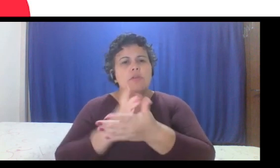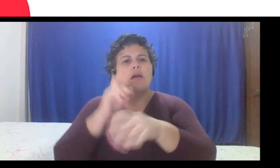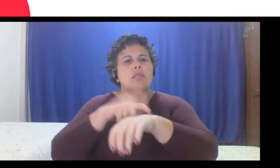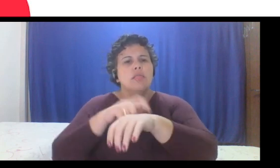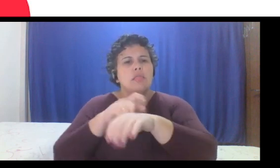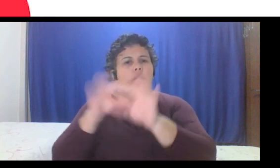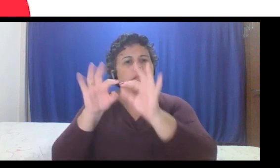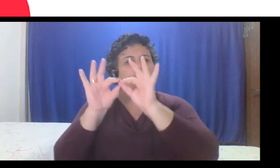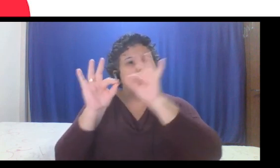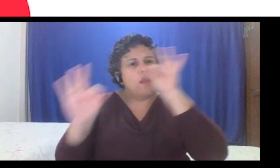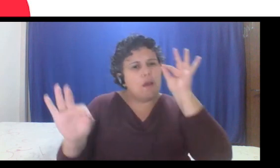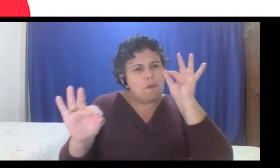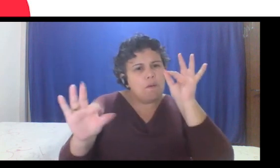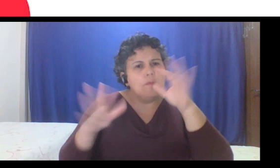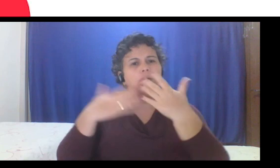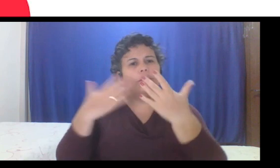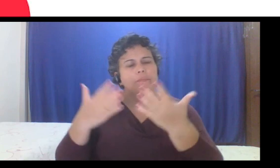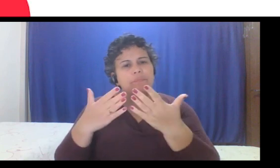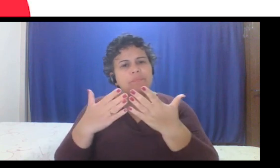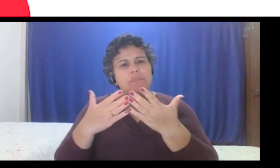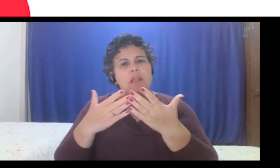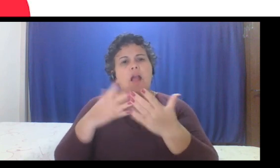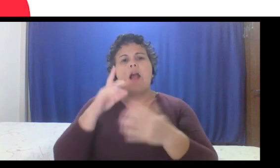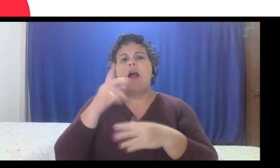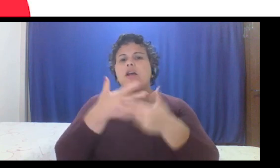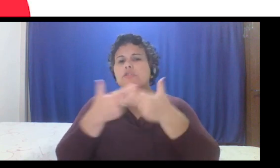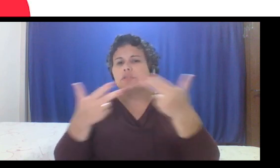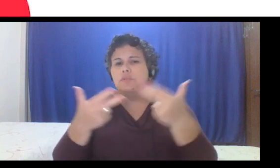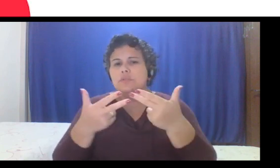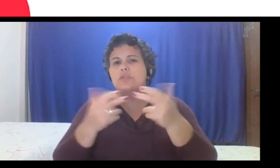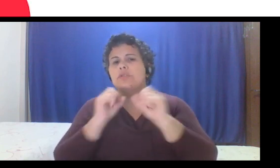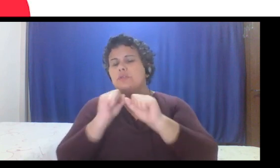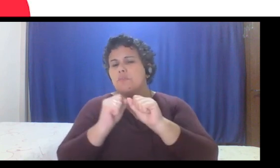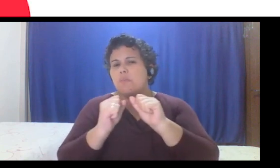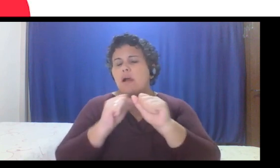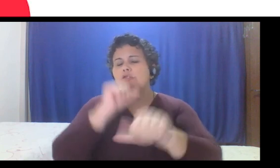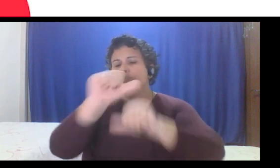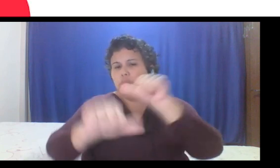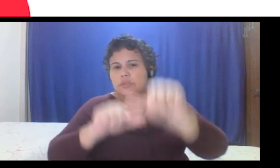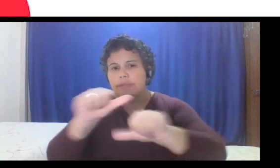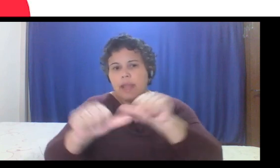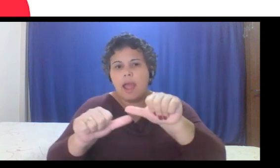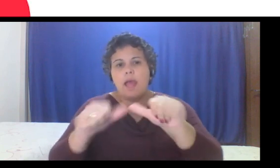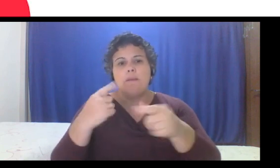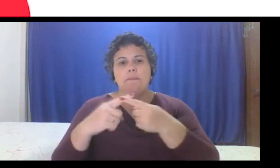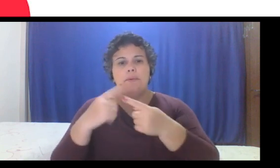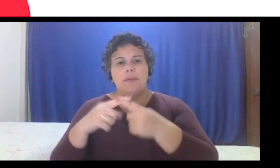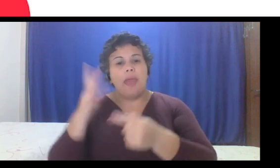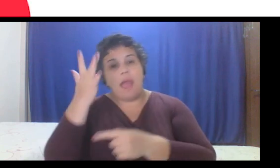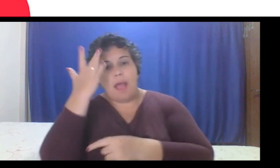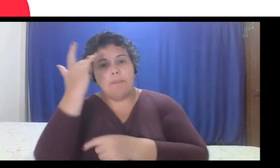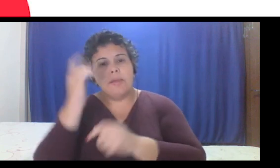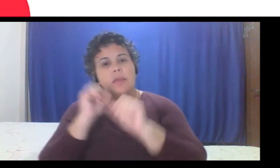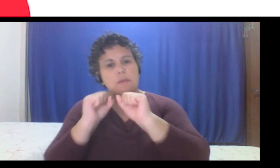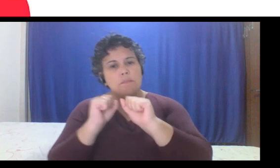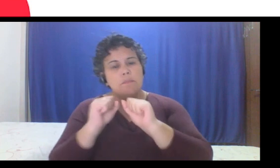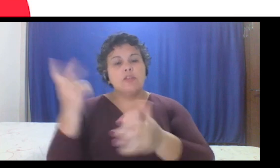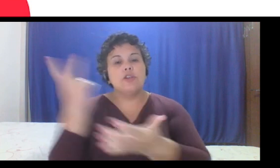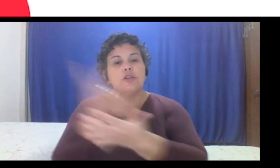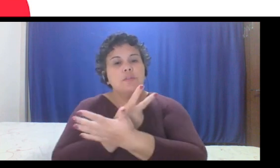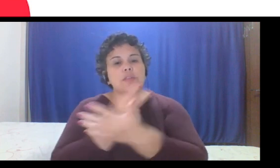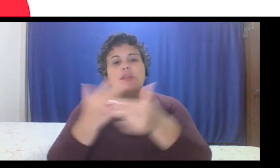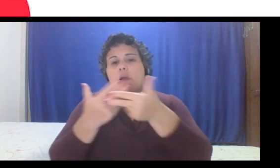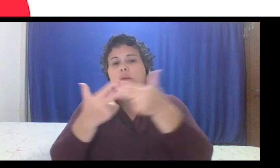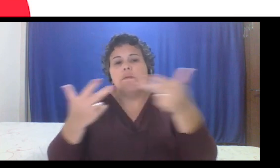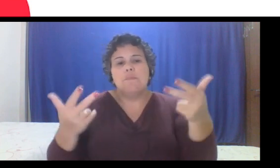radar, e pode ser mutável, né, porque amanhã pode acontecer algo no mercado, determinado, é,